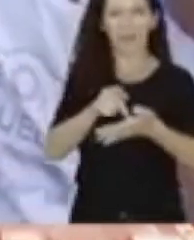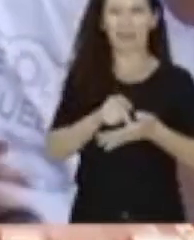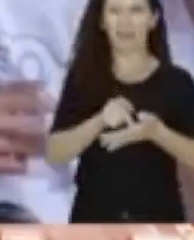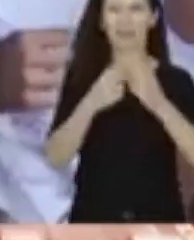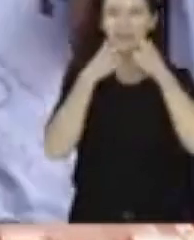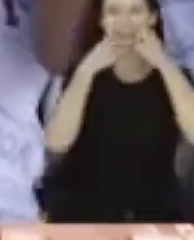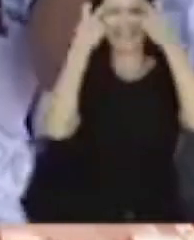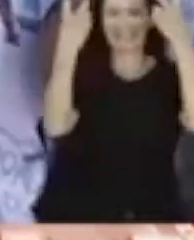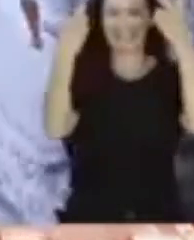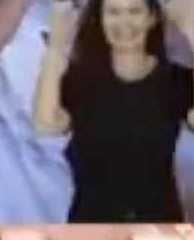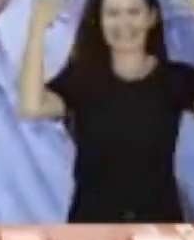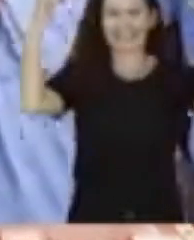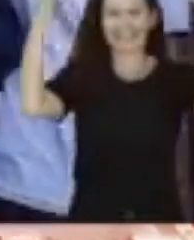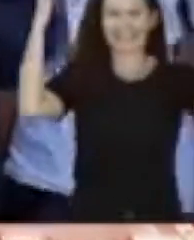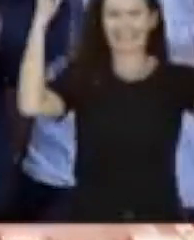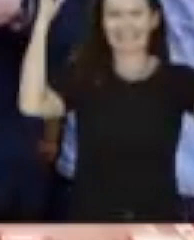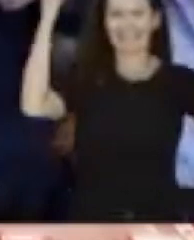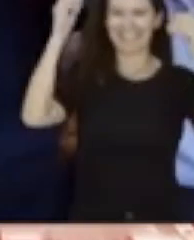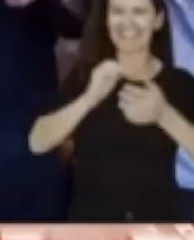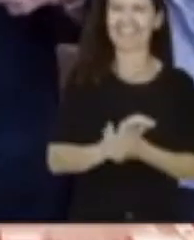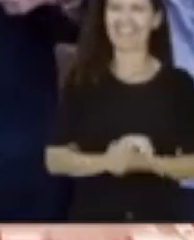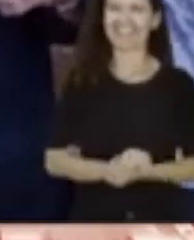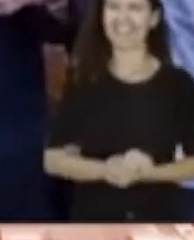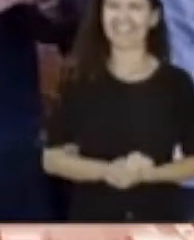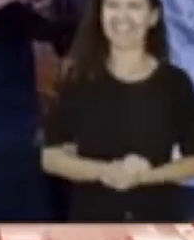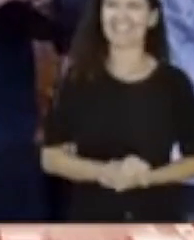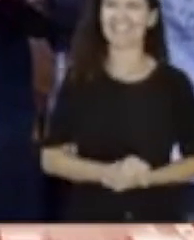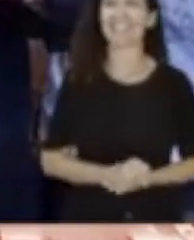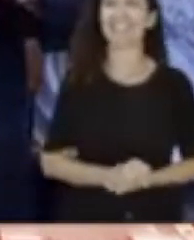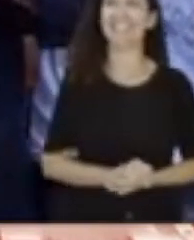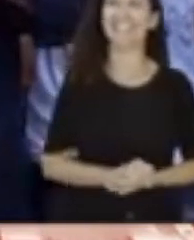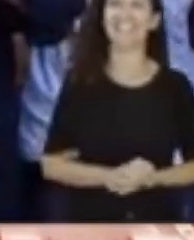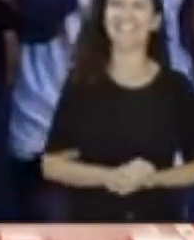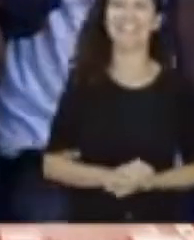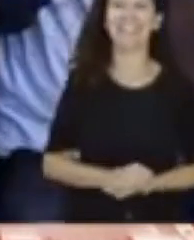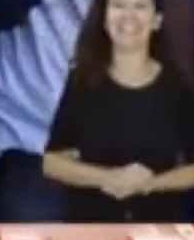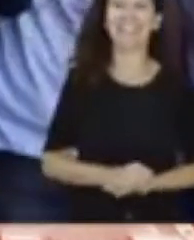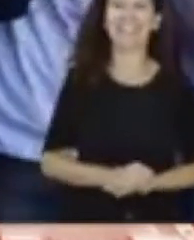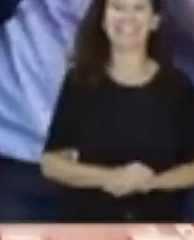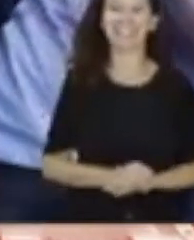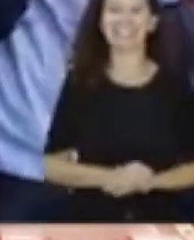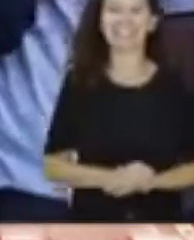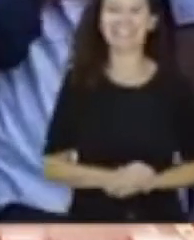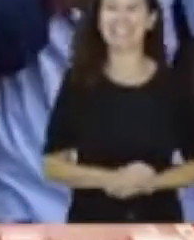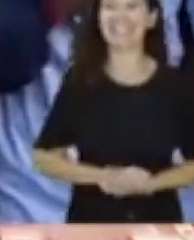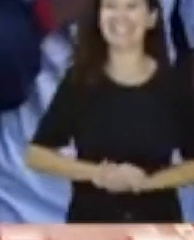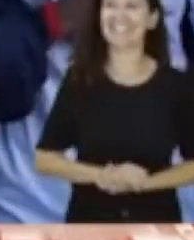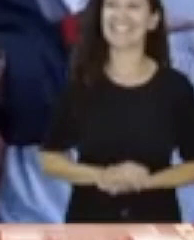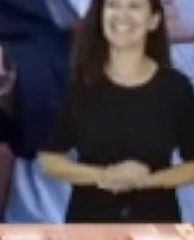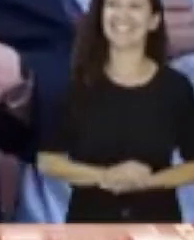mas é verdade, ele vai circular bastante. E o Alckmin vai ter um papel importante em dois sentidos. Ele é a representação dessa